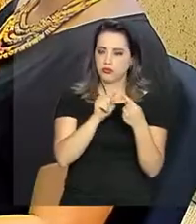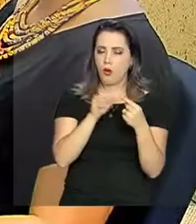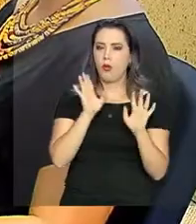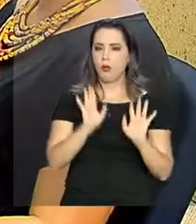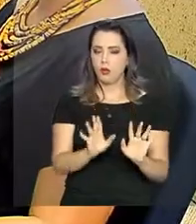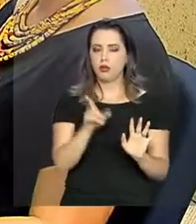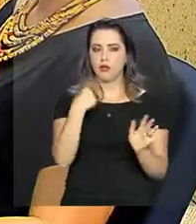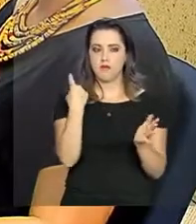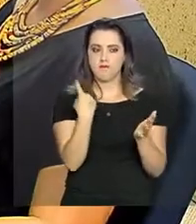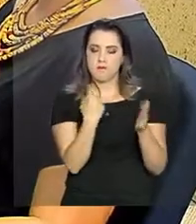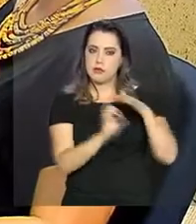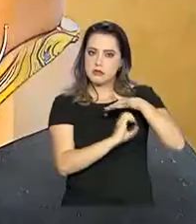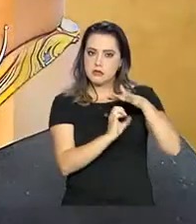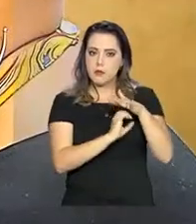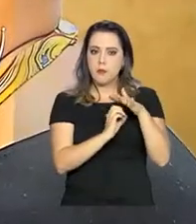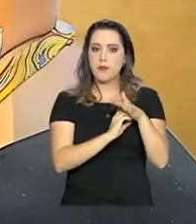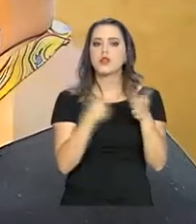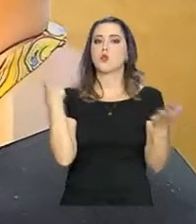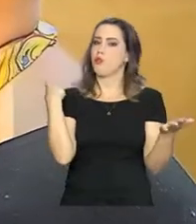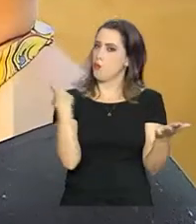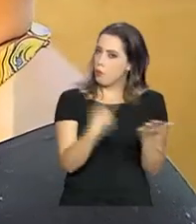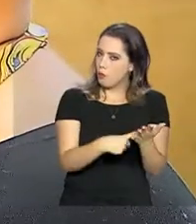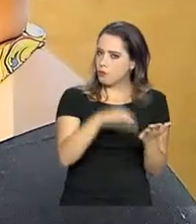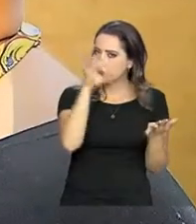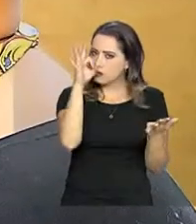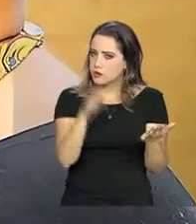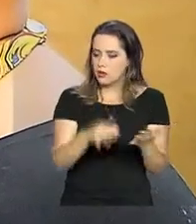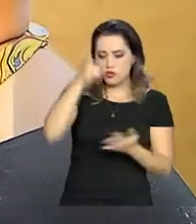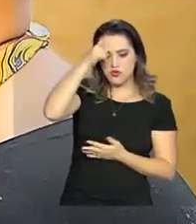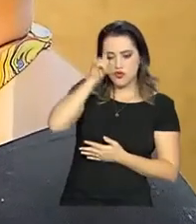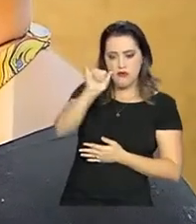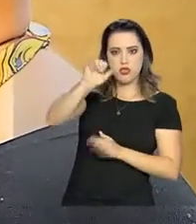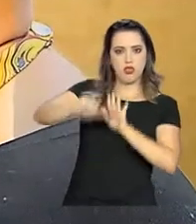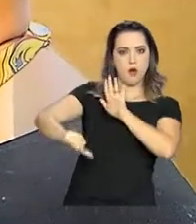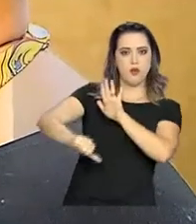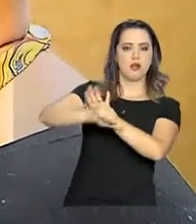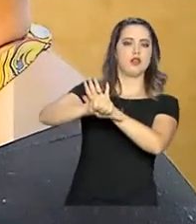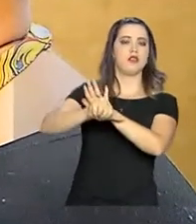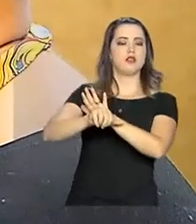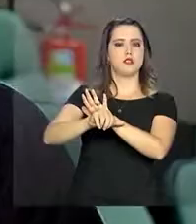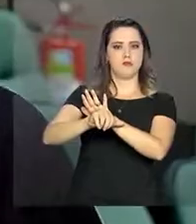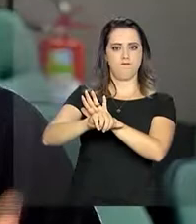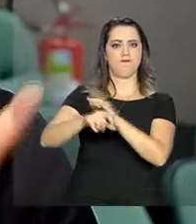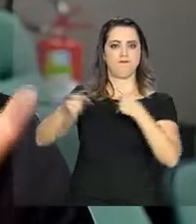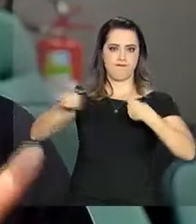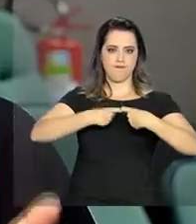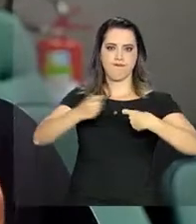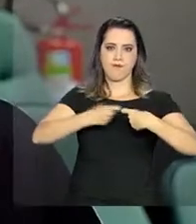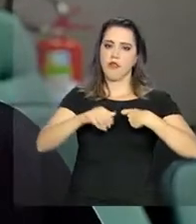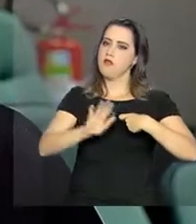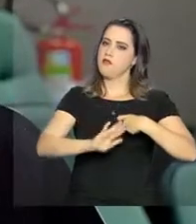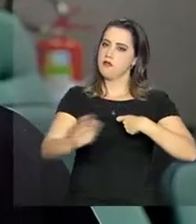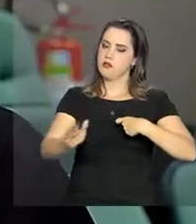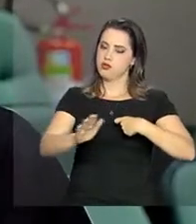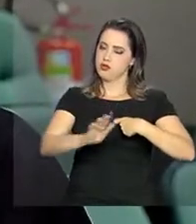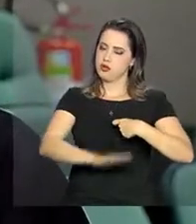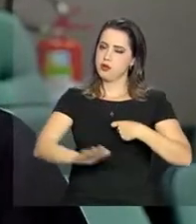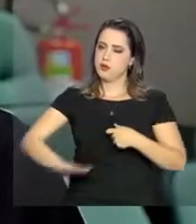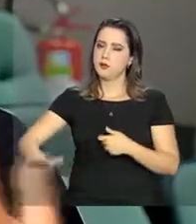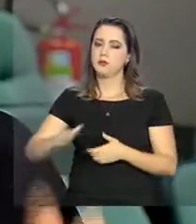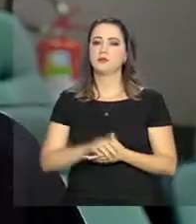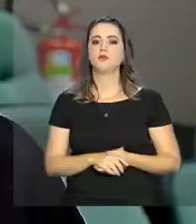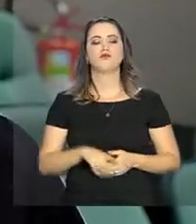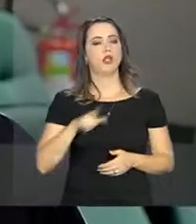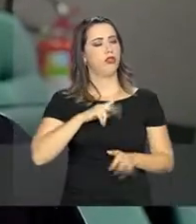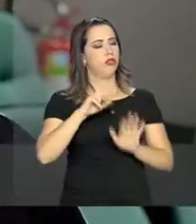as empresas se comprometem a combater esse tipo de crime e, em troca, recebem um certificado. Existem um conjunto de normas que a empresa